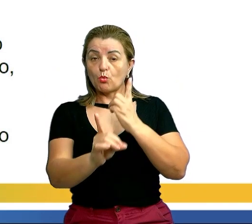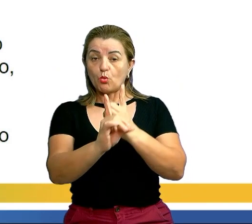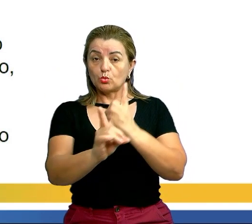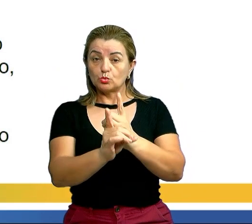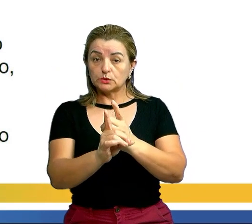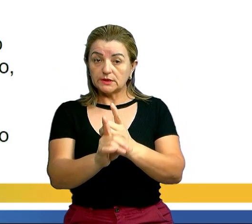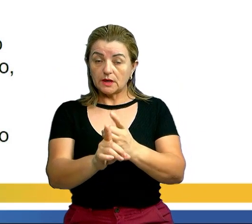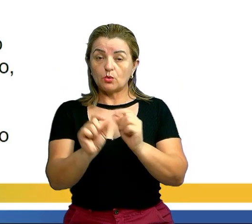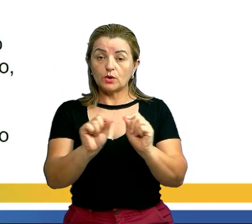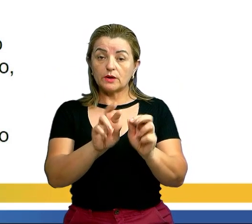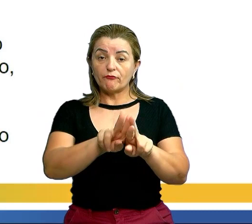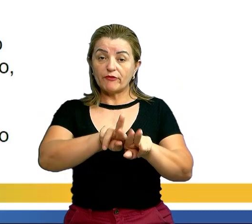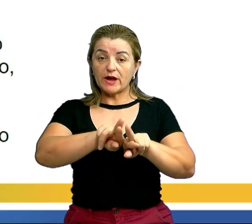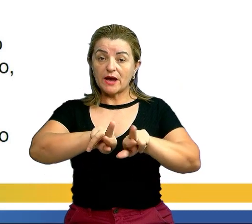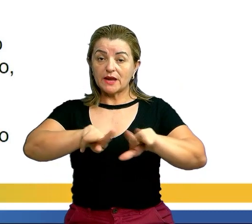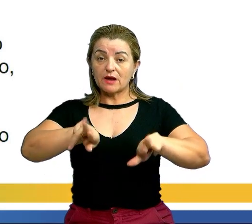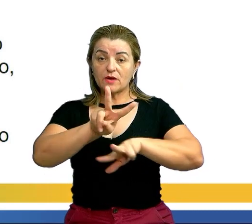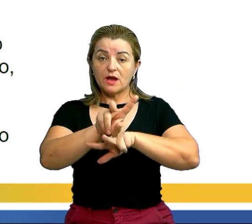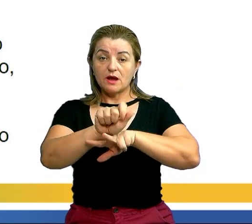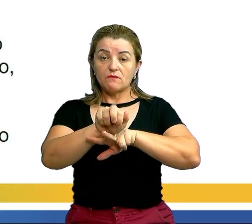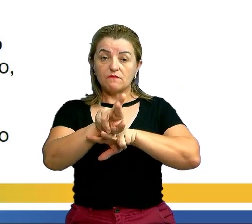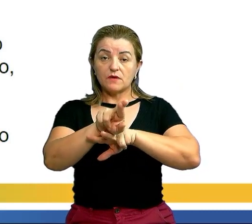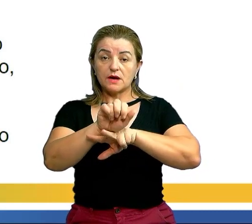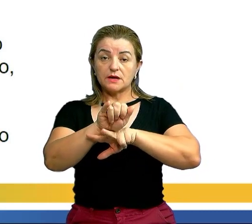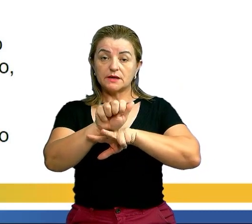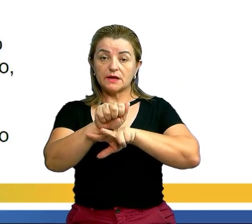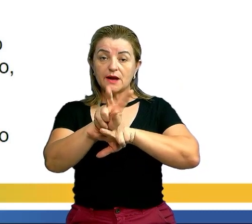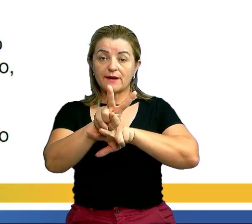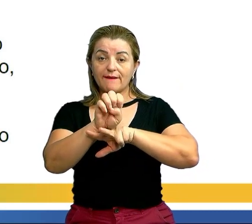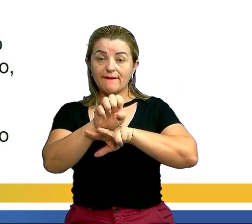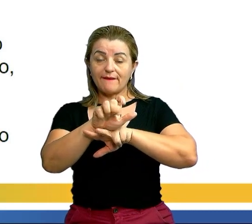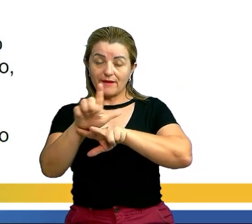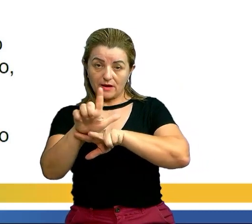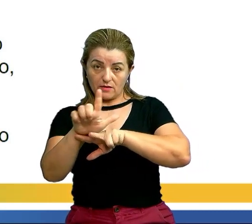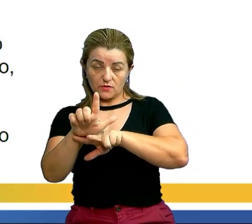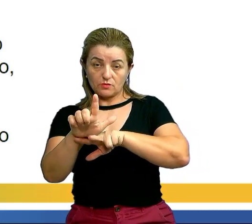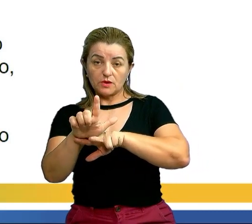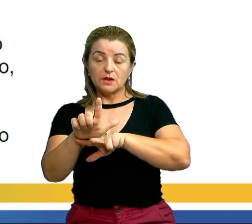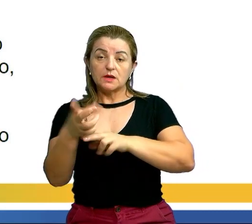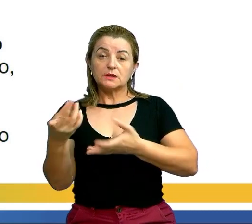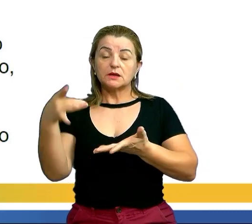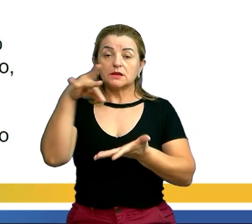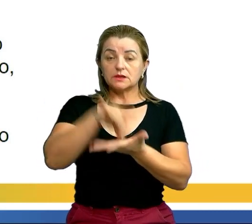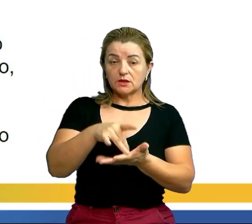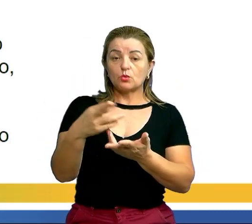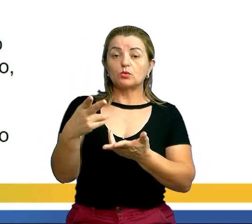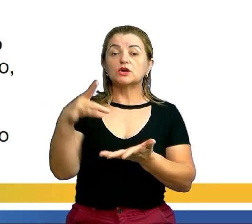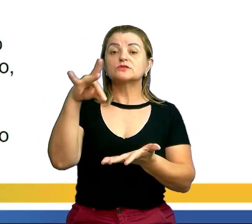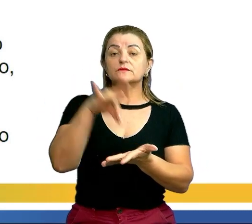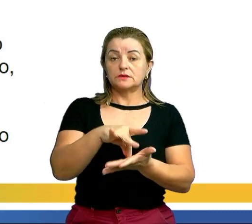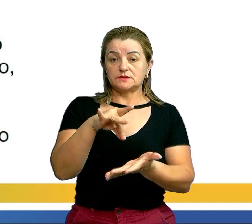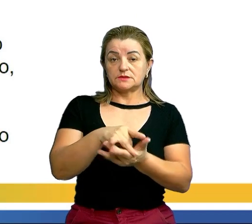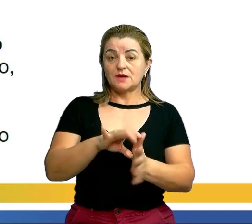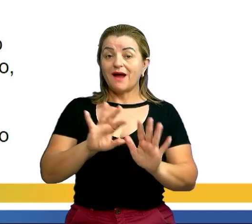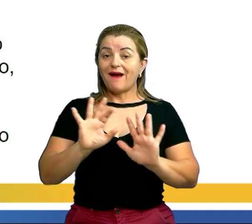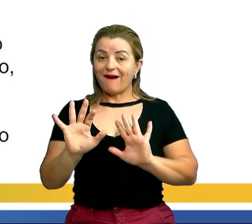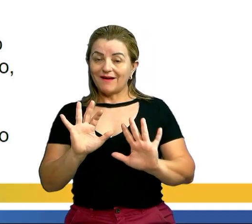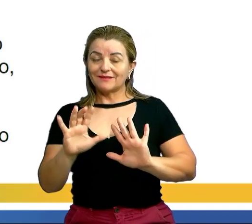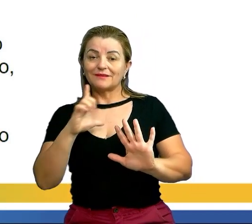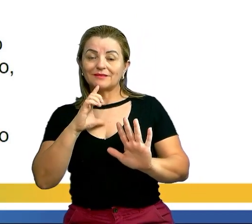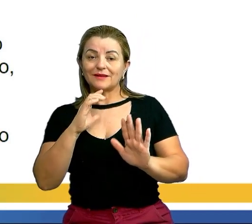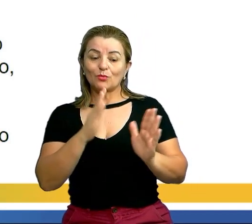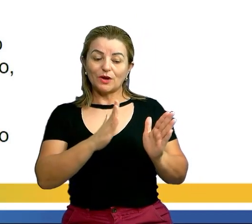variável ou incógnita que torna a igualdade verdadeira. Por isso, gente vai estabelecer algumas sequências.